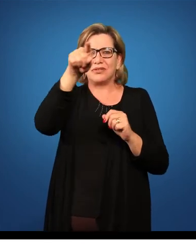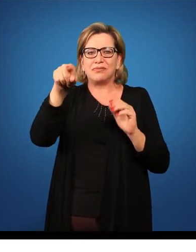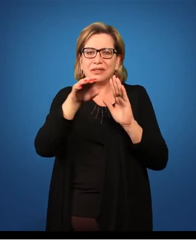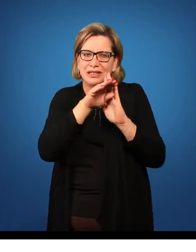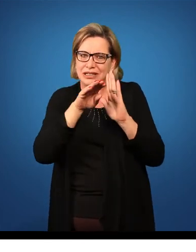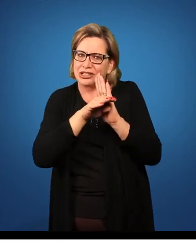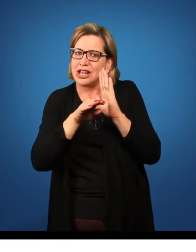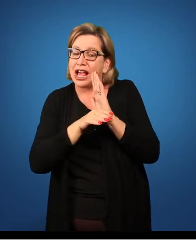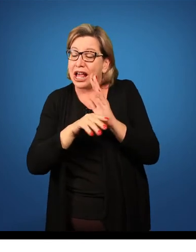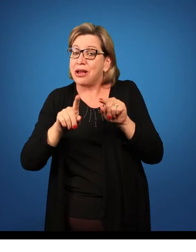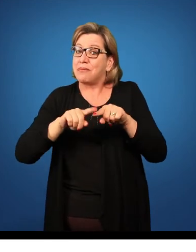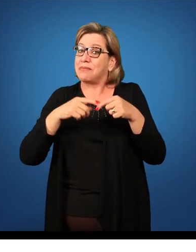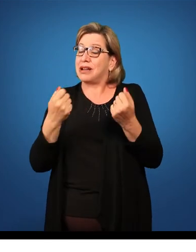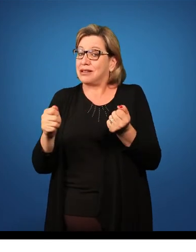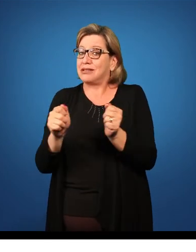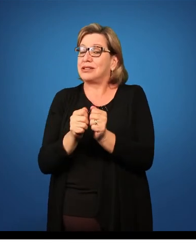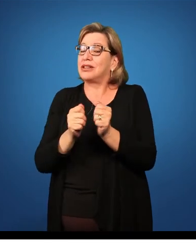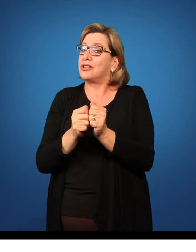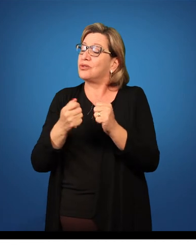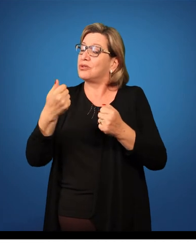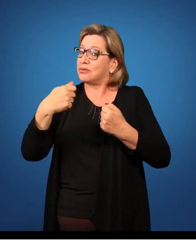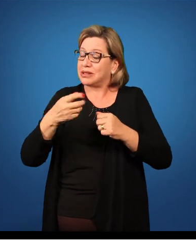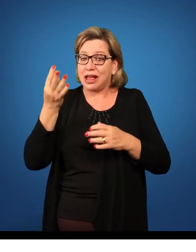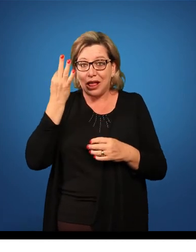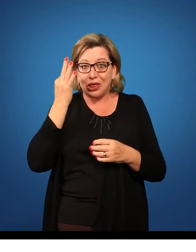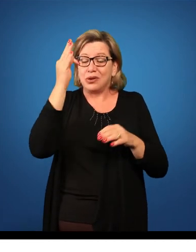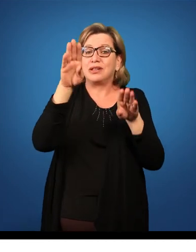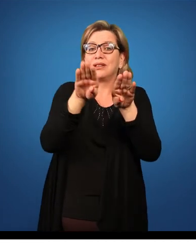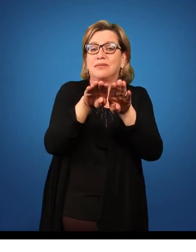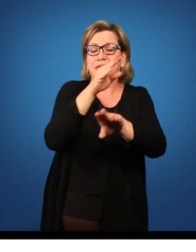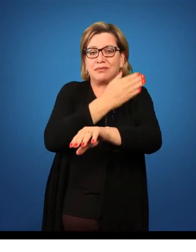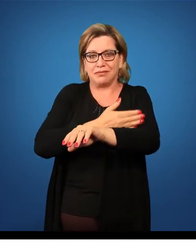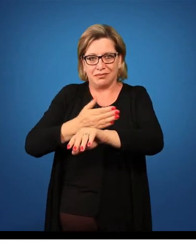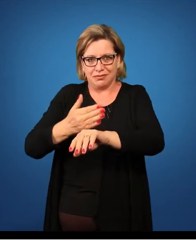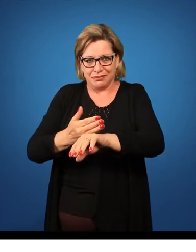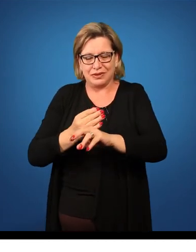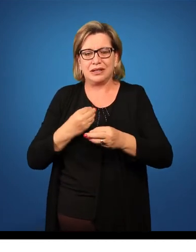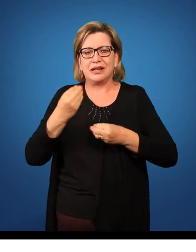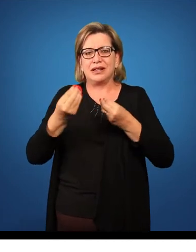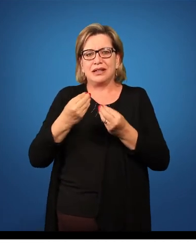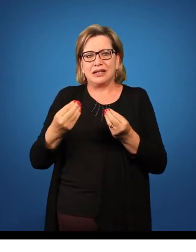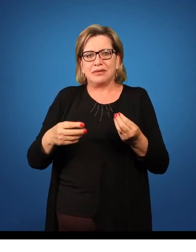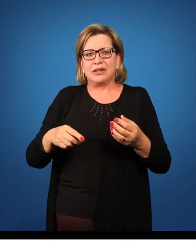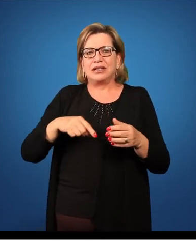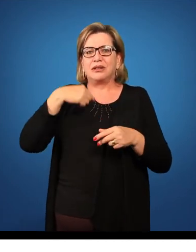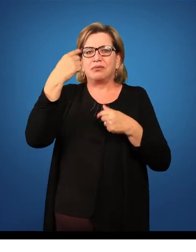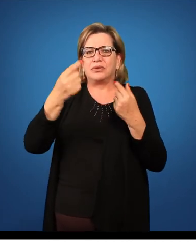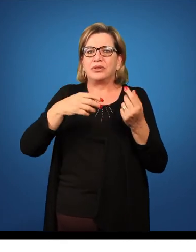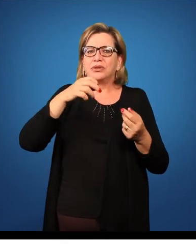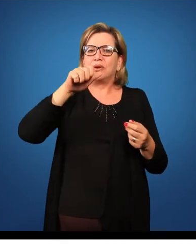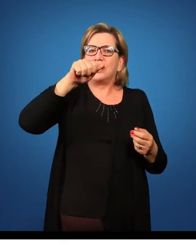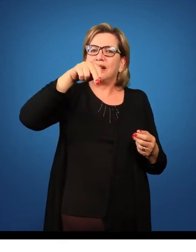ser teórico-prática. No anexo 4, também vocês podem apresentar